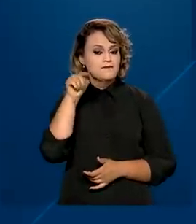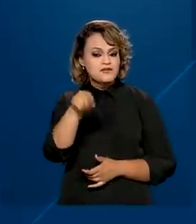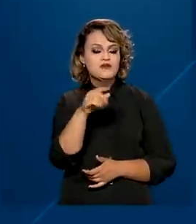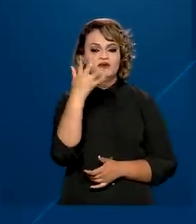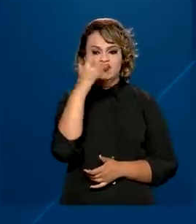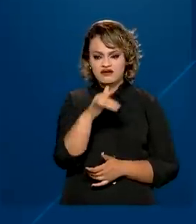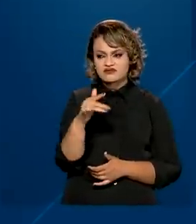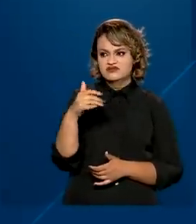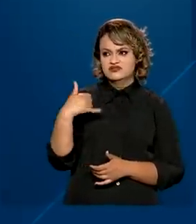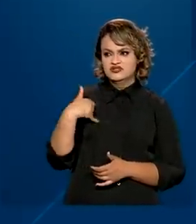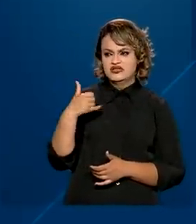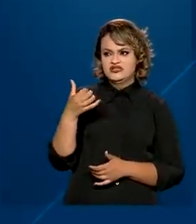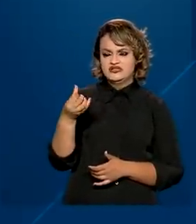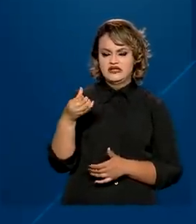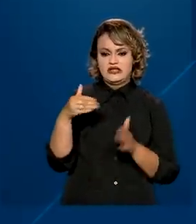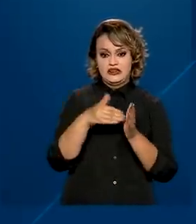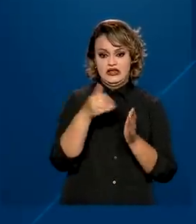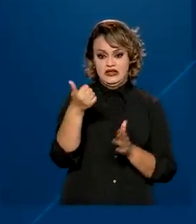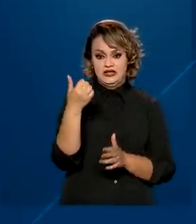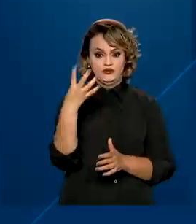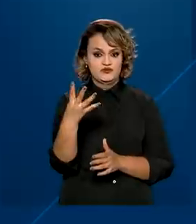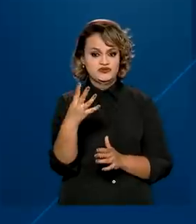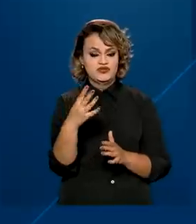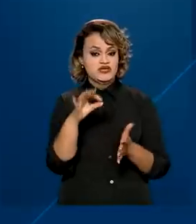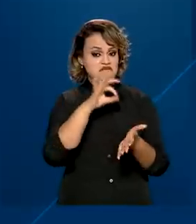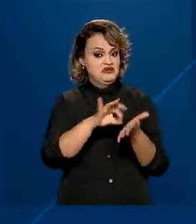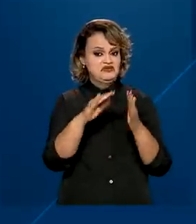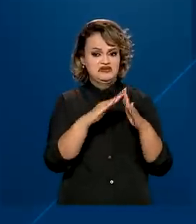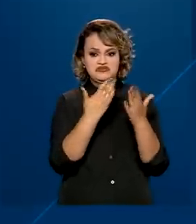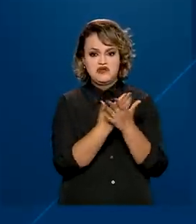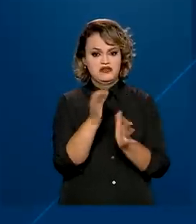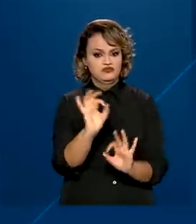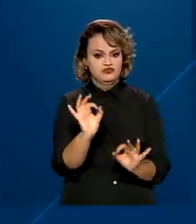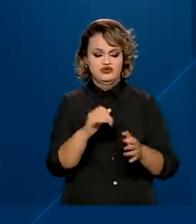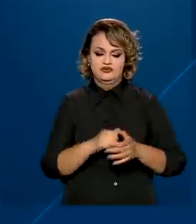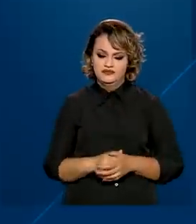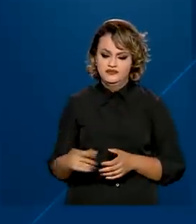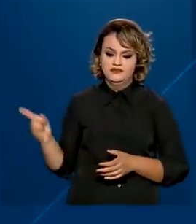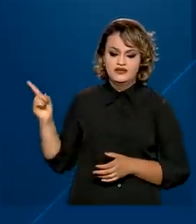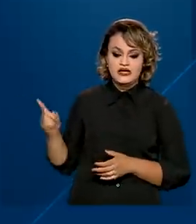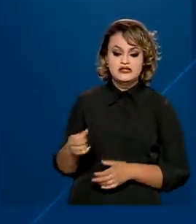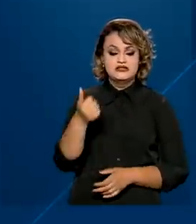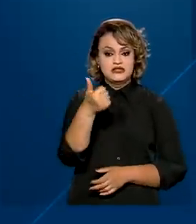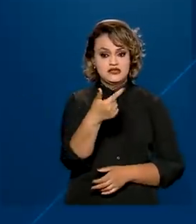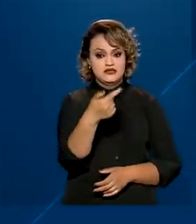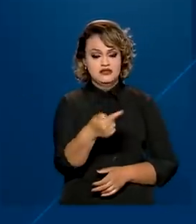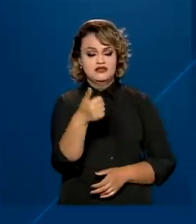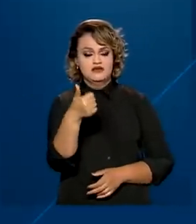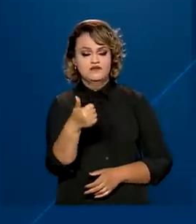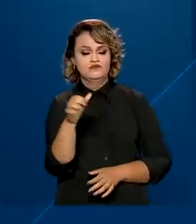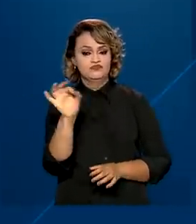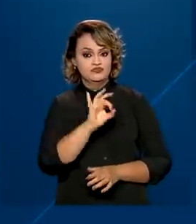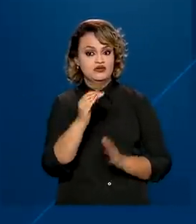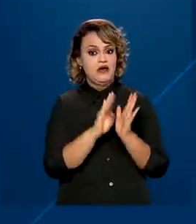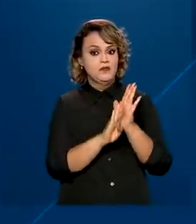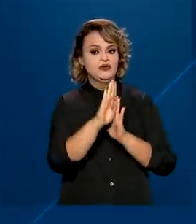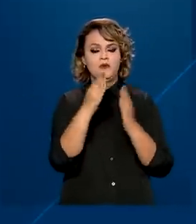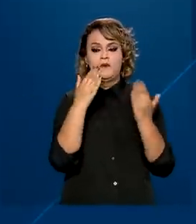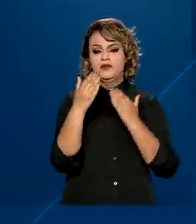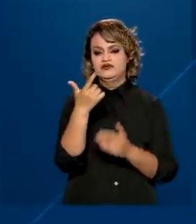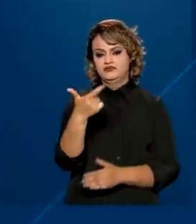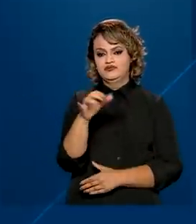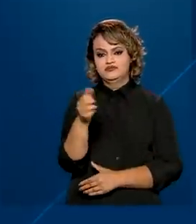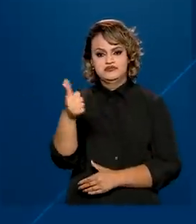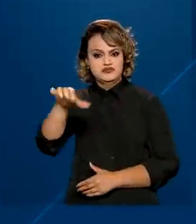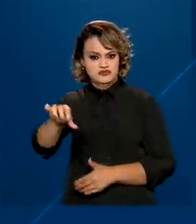adolescentes de 6 a 14 anos não estavam matriculados, alta de 171% em relação ao mesmo período